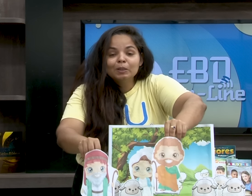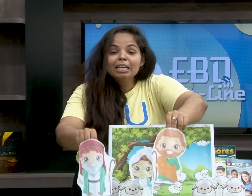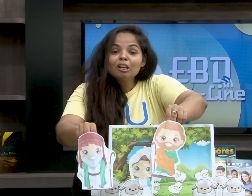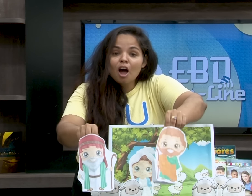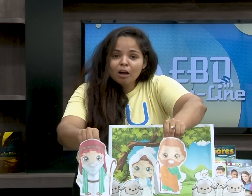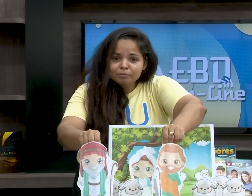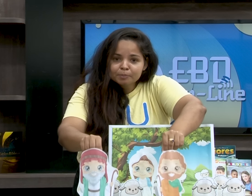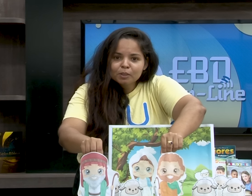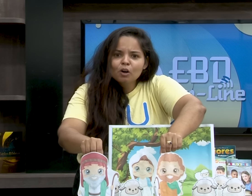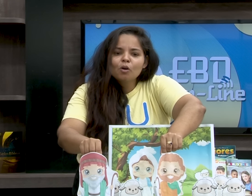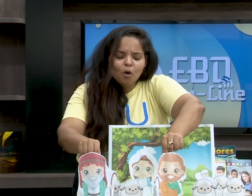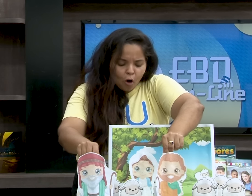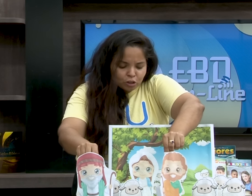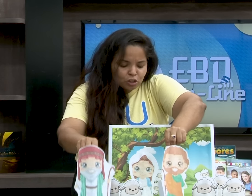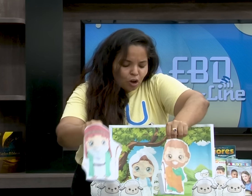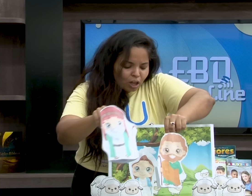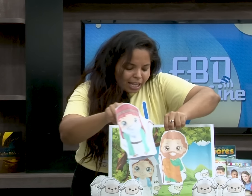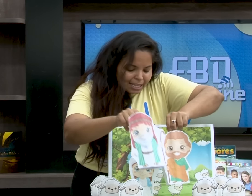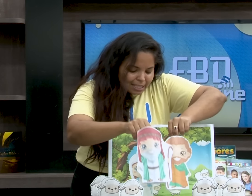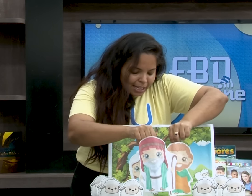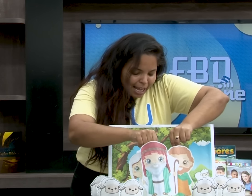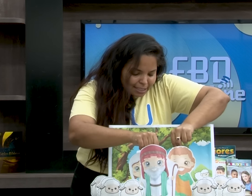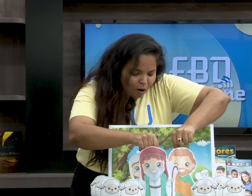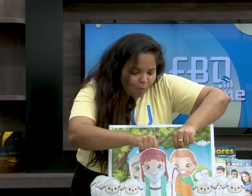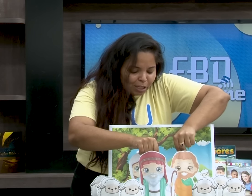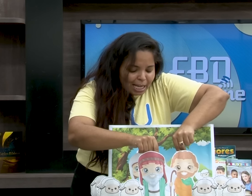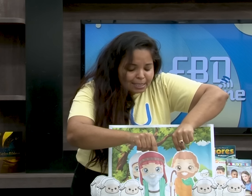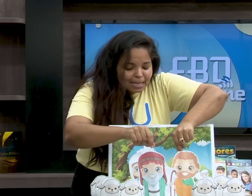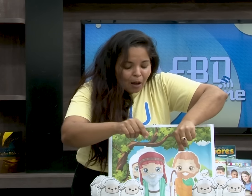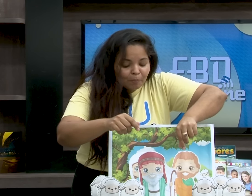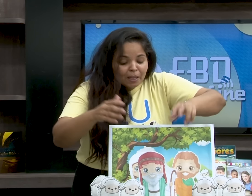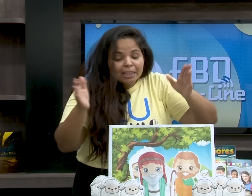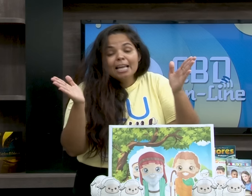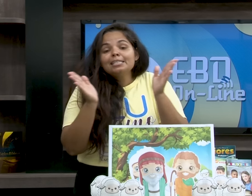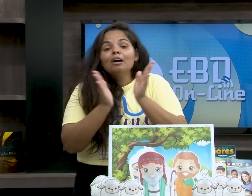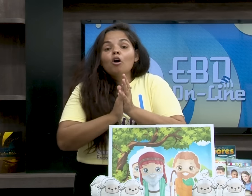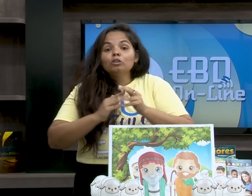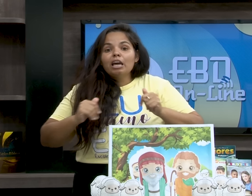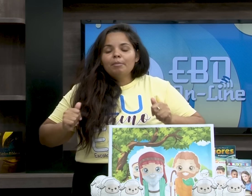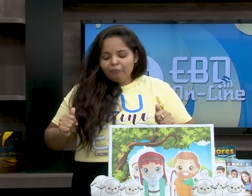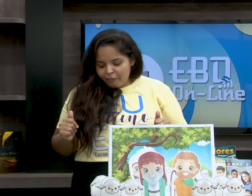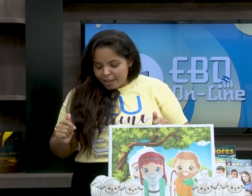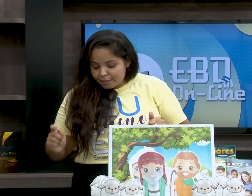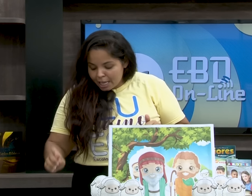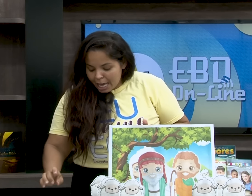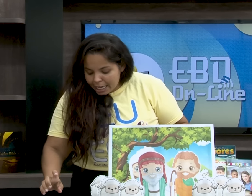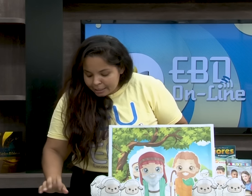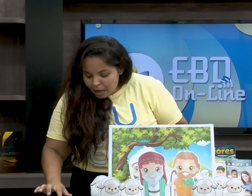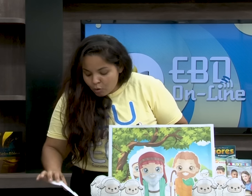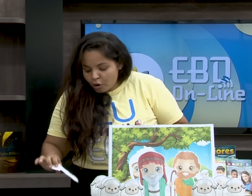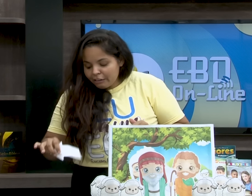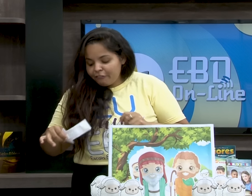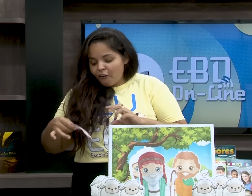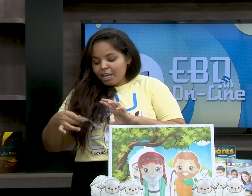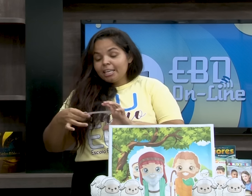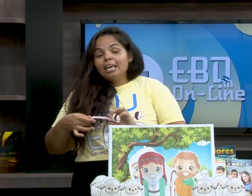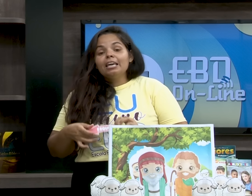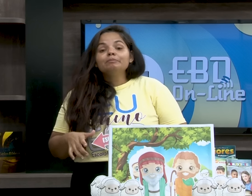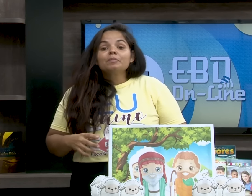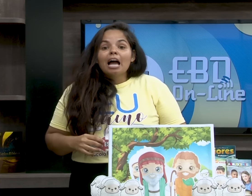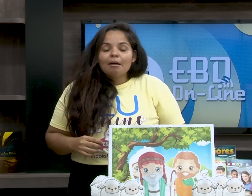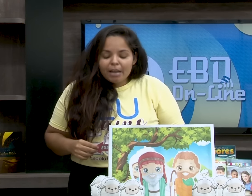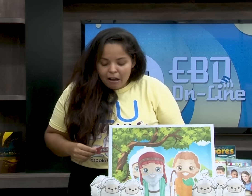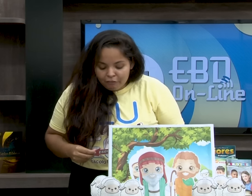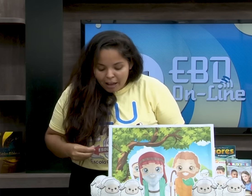combinado. E Ló gostou dessa combinação, desse acordo que Abraão fez. Então, o que foi